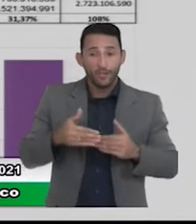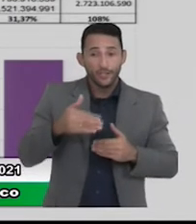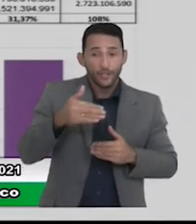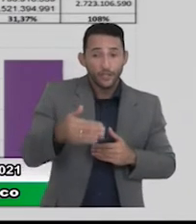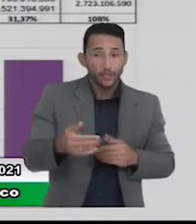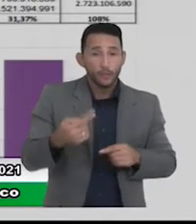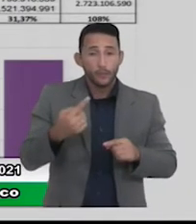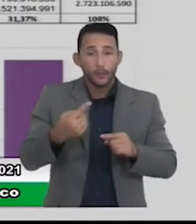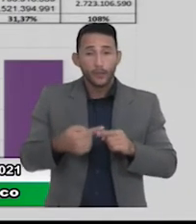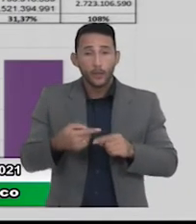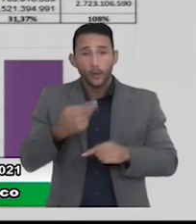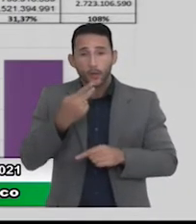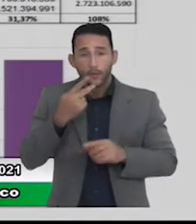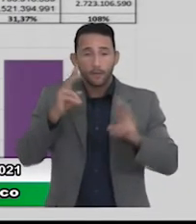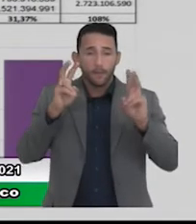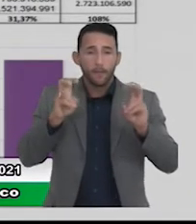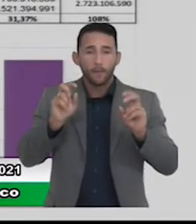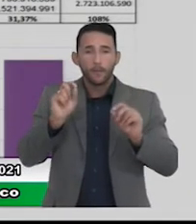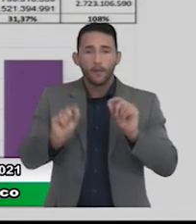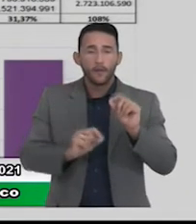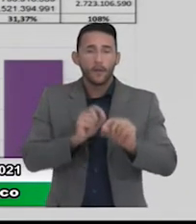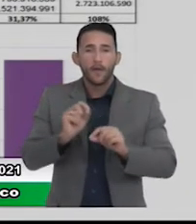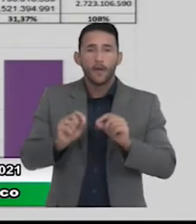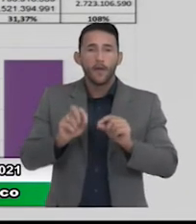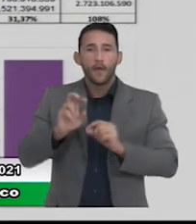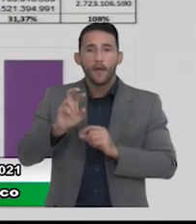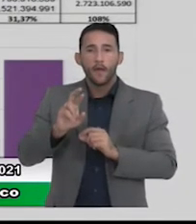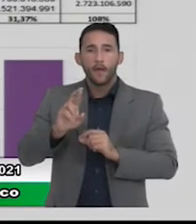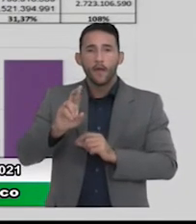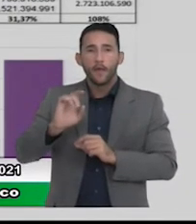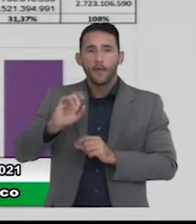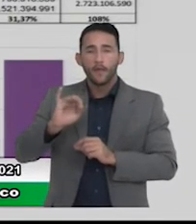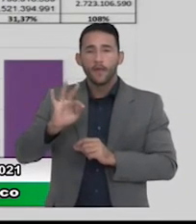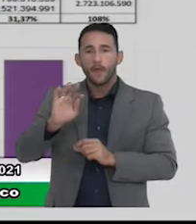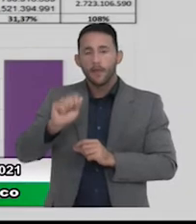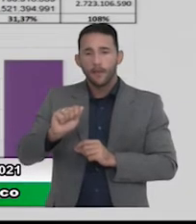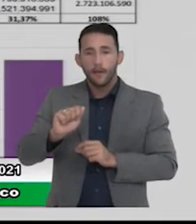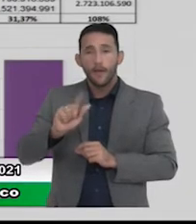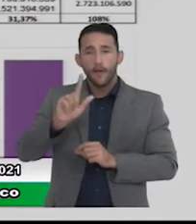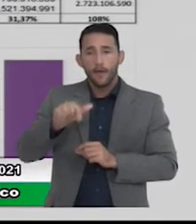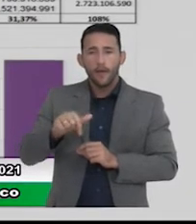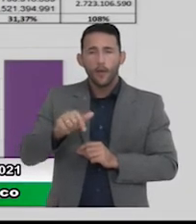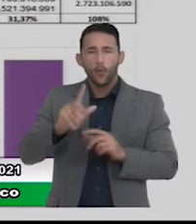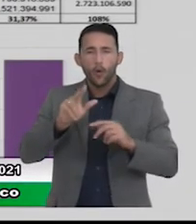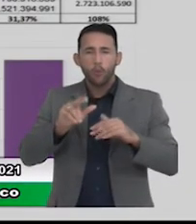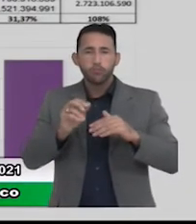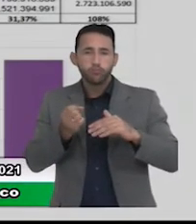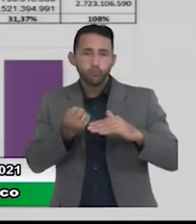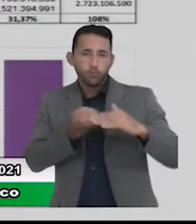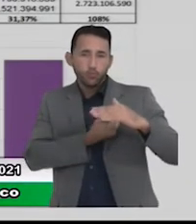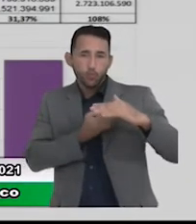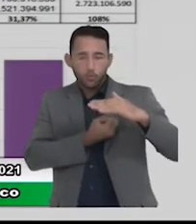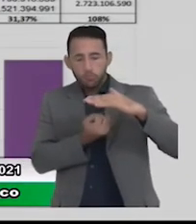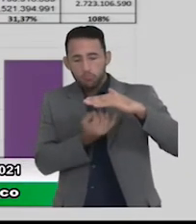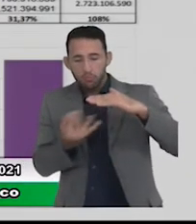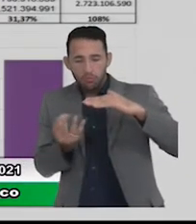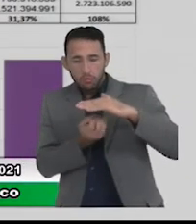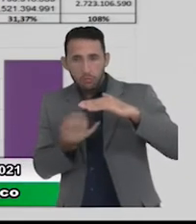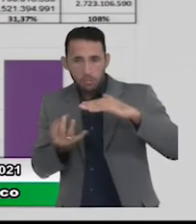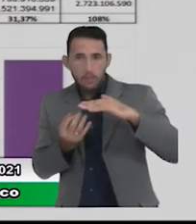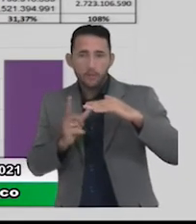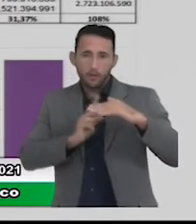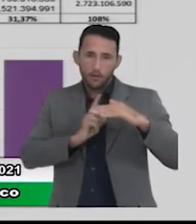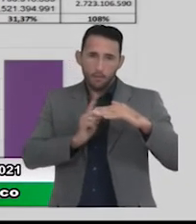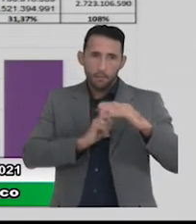da receita corrente líquida a receita corrente líquida ela é o nosso denominador para os limites da dívida e para os limites com